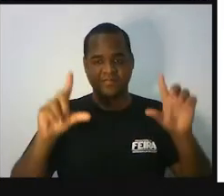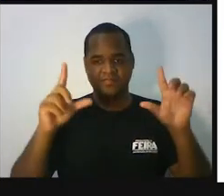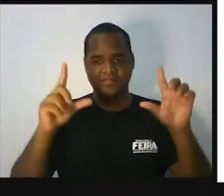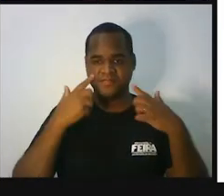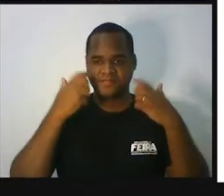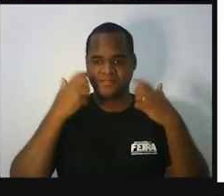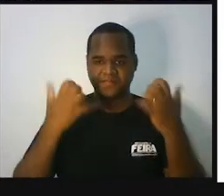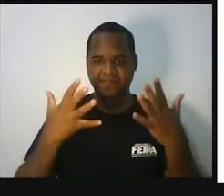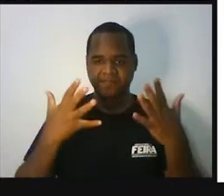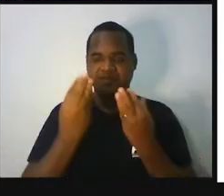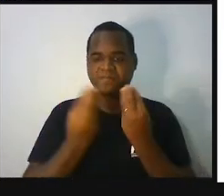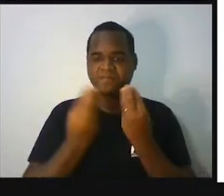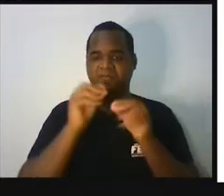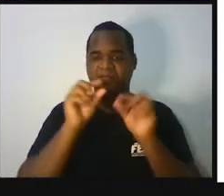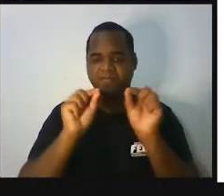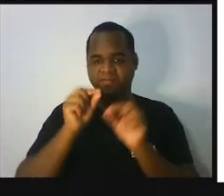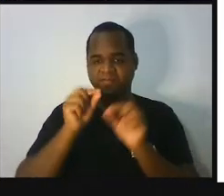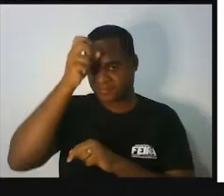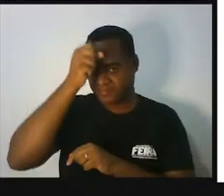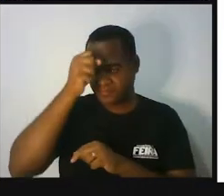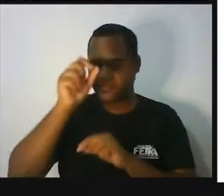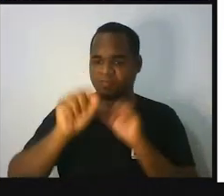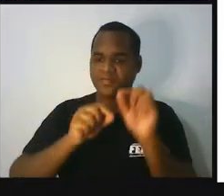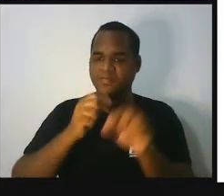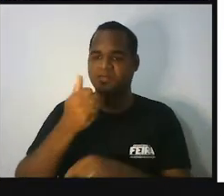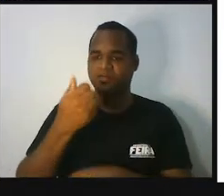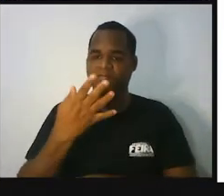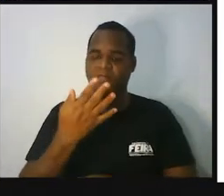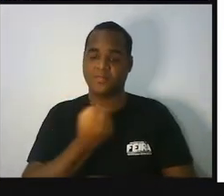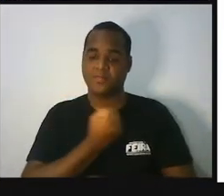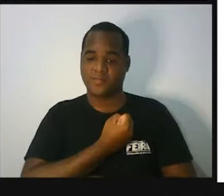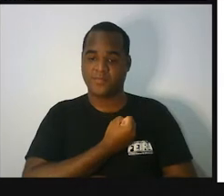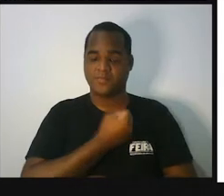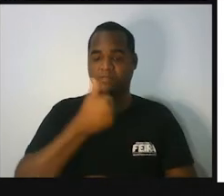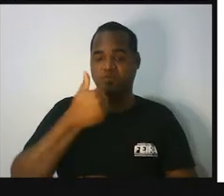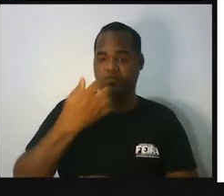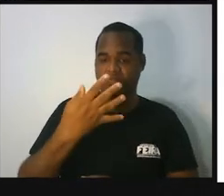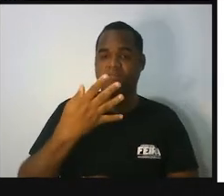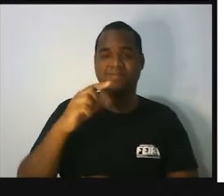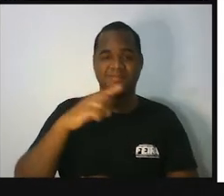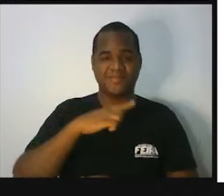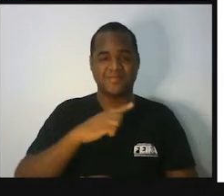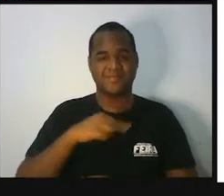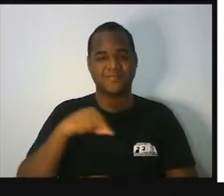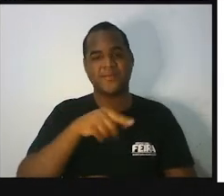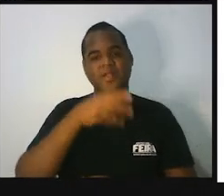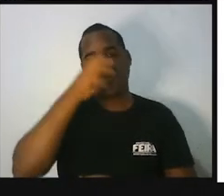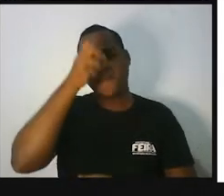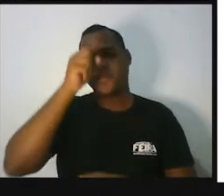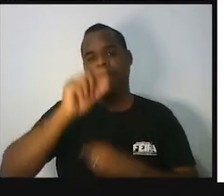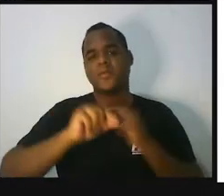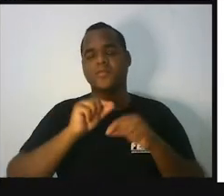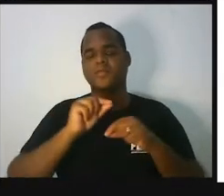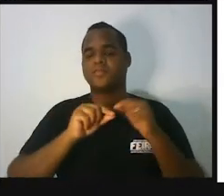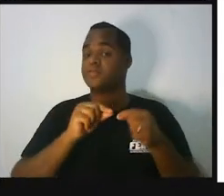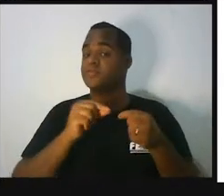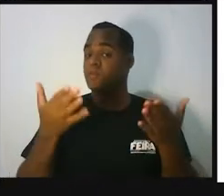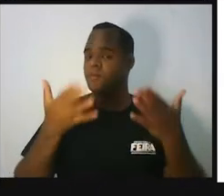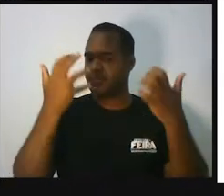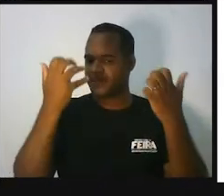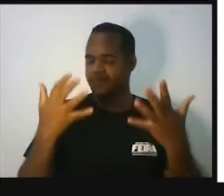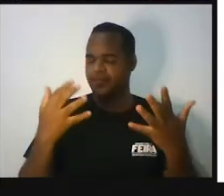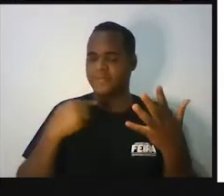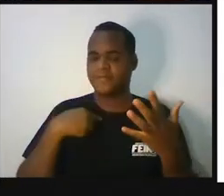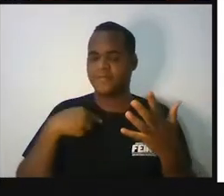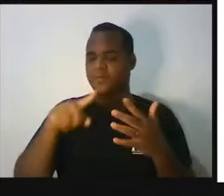aprender nessa aula de número 14? Essa é a aula de número 14, e o que é que nós vamos aprender? Hoje a gente vai